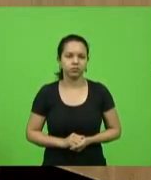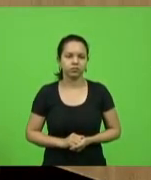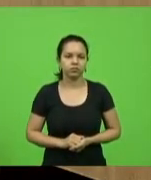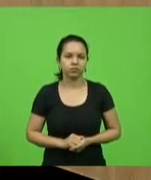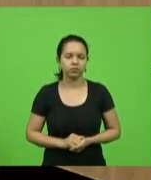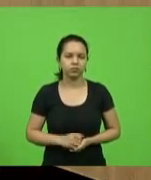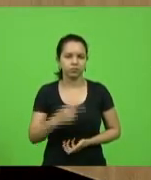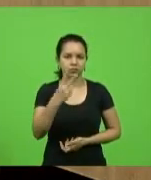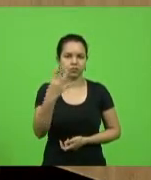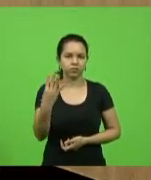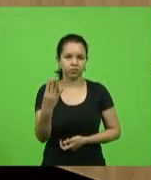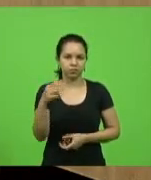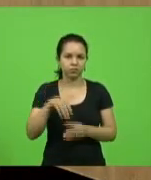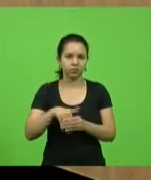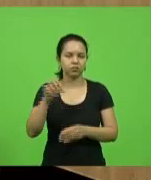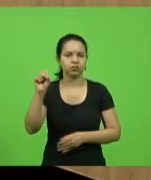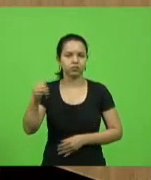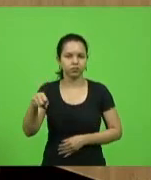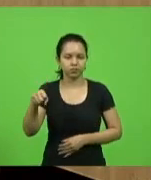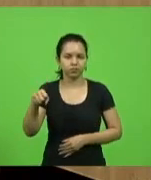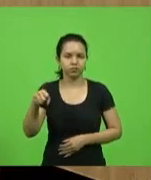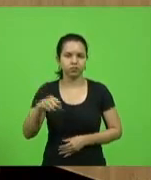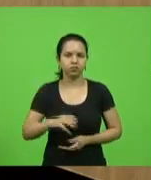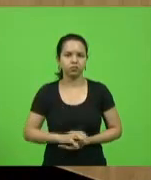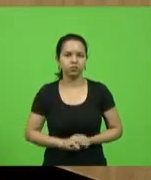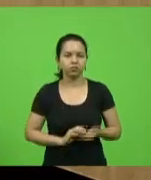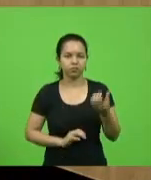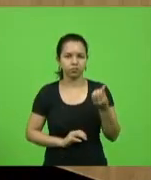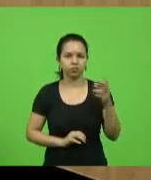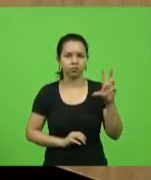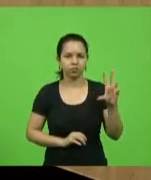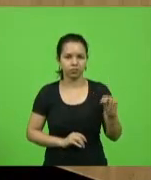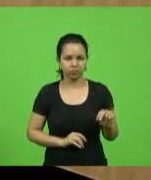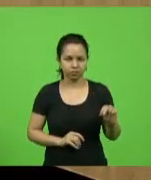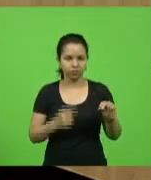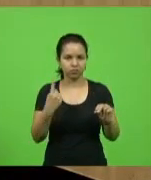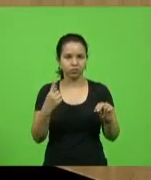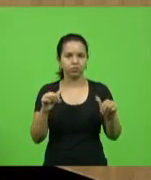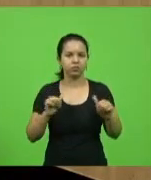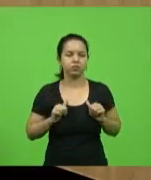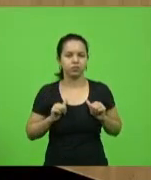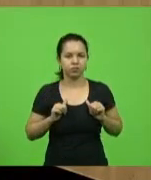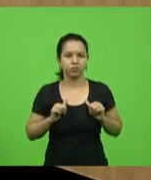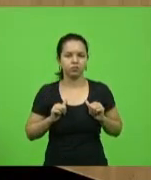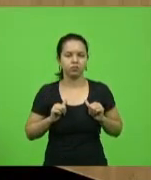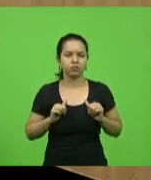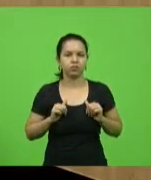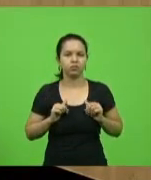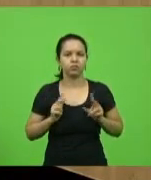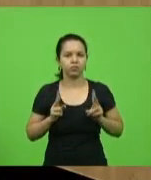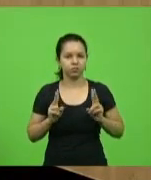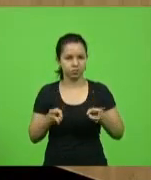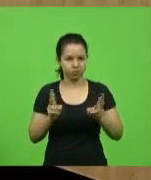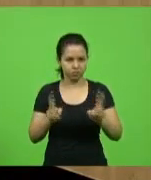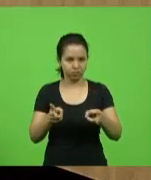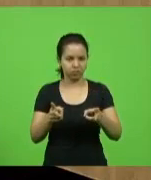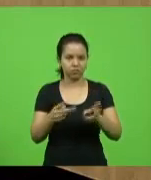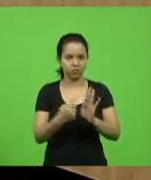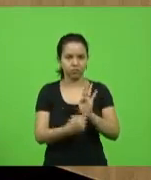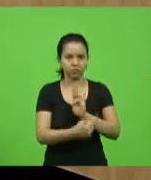24 votos sim, 6 votos não e uma abstenção. Está mantido o veto.